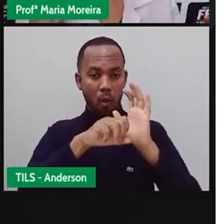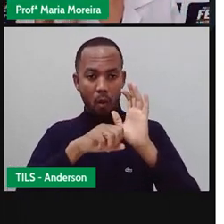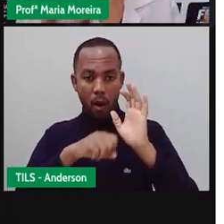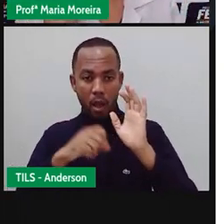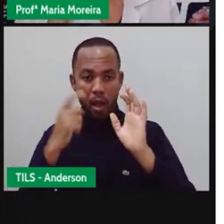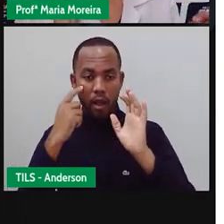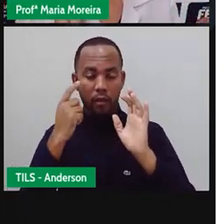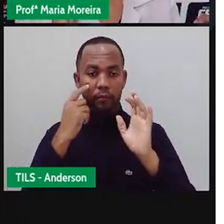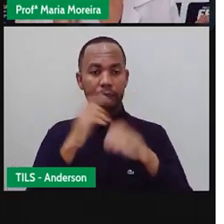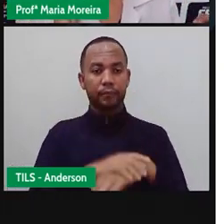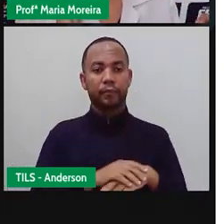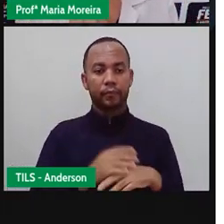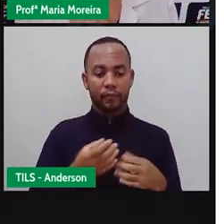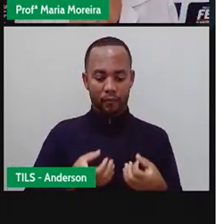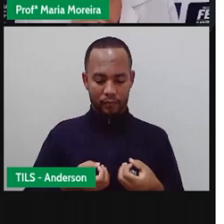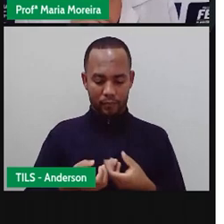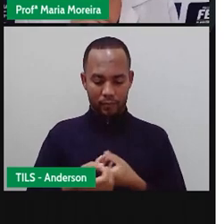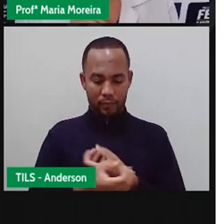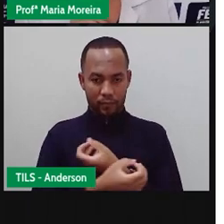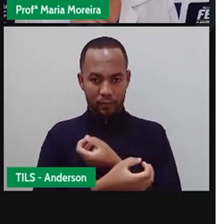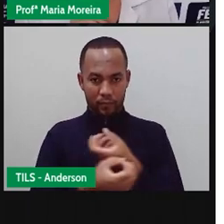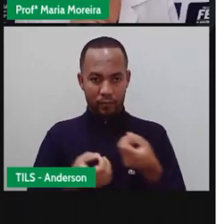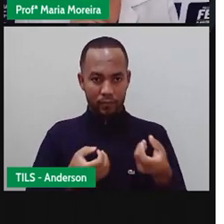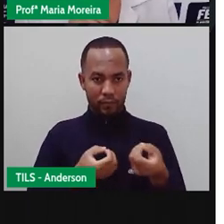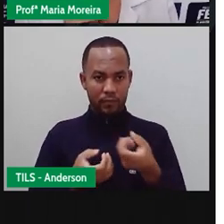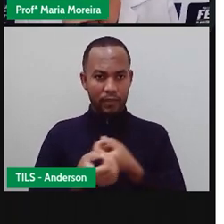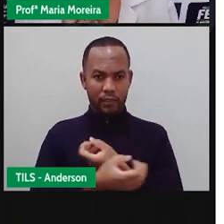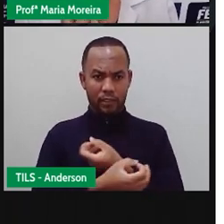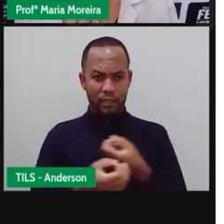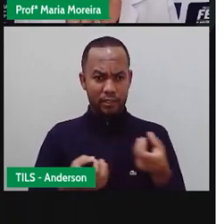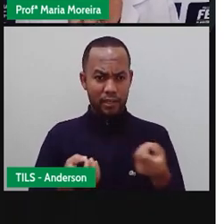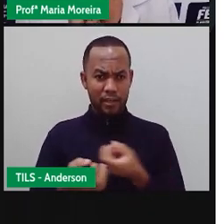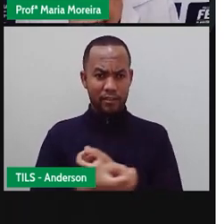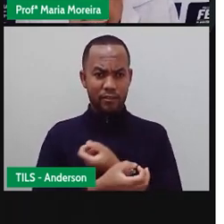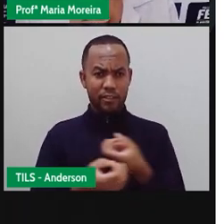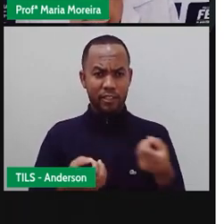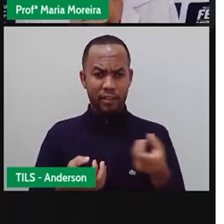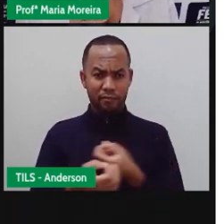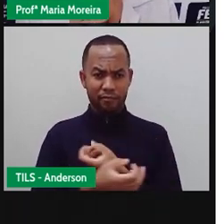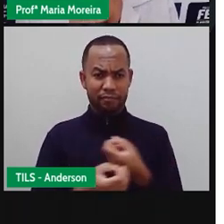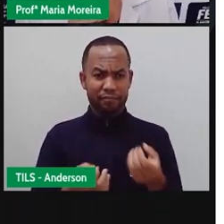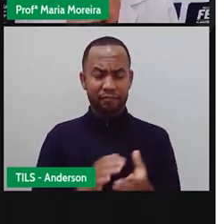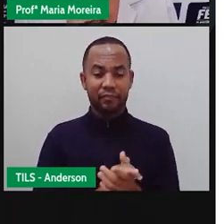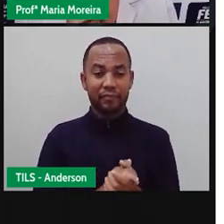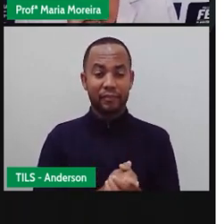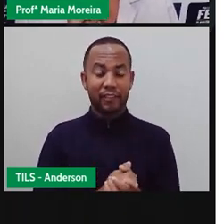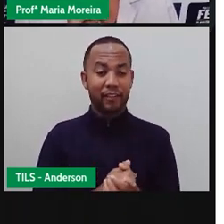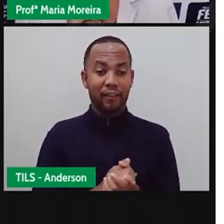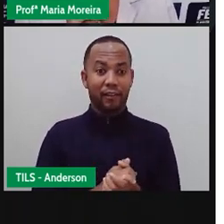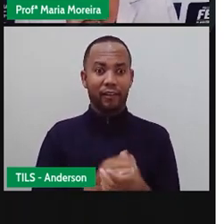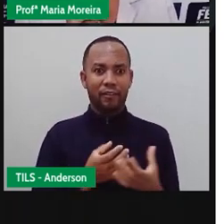aparelho chamado microscópio Pra conseguir ver uma célula Oi?